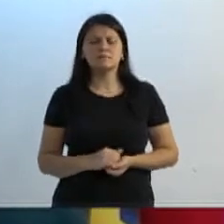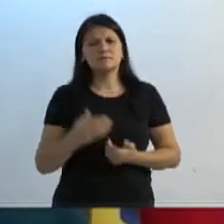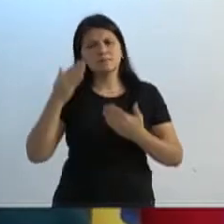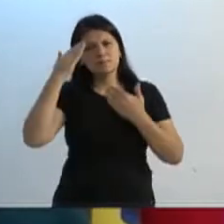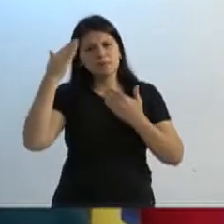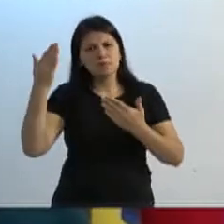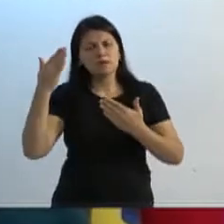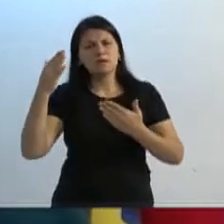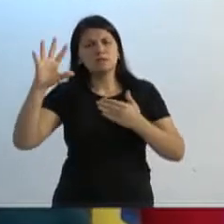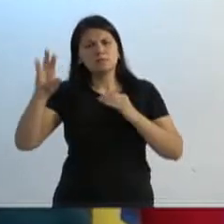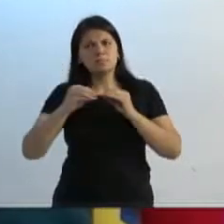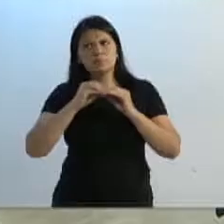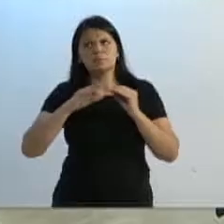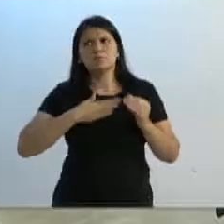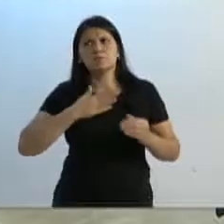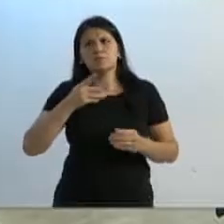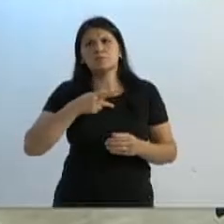concessamento.